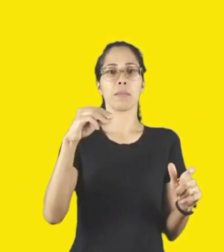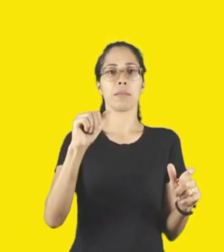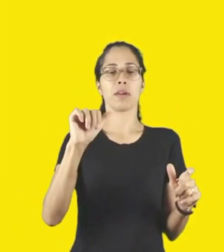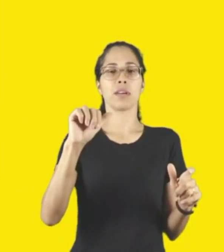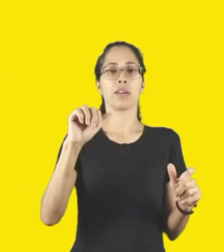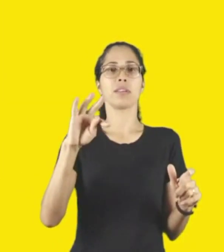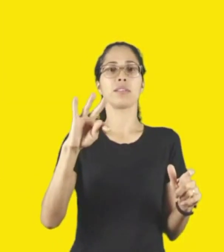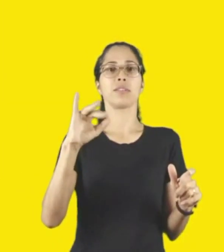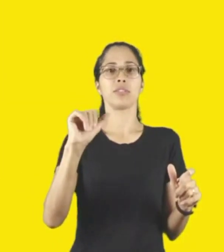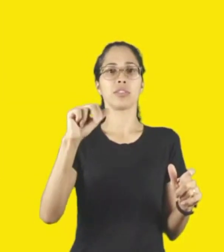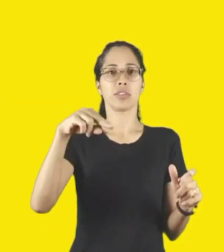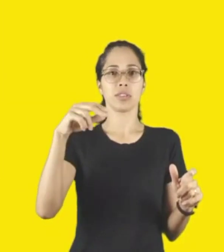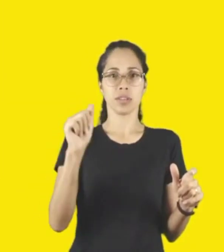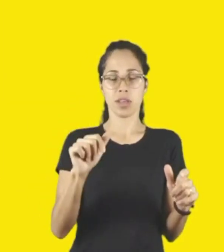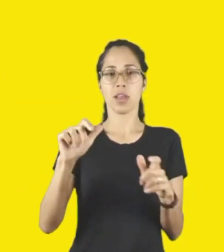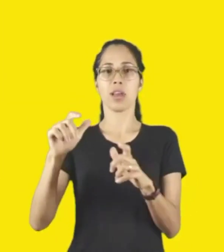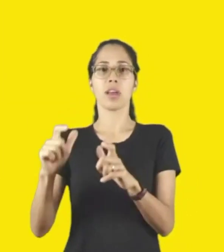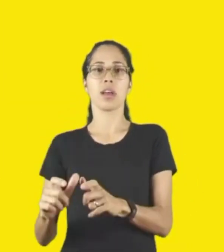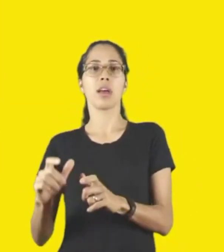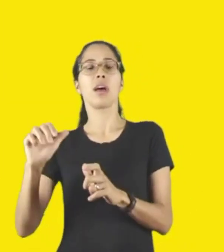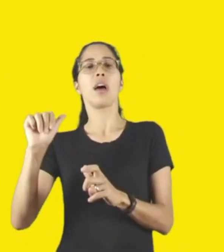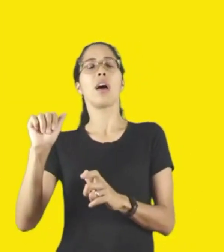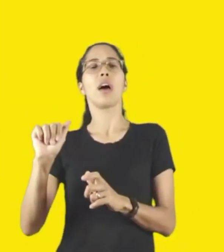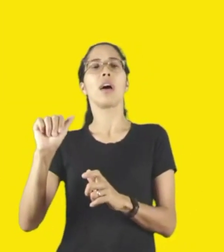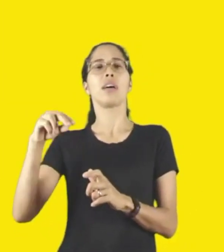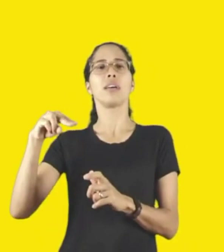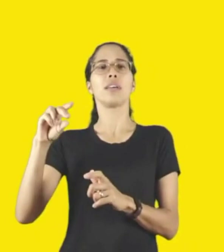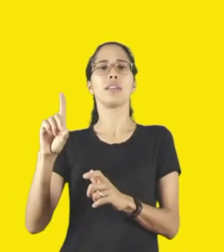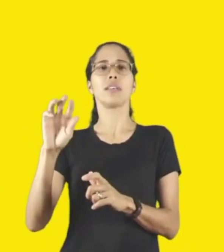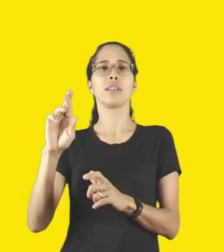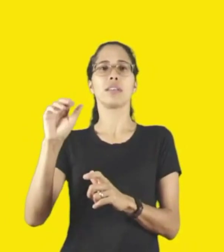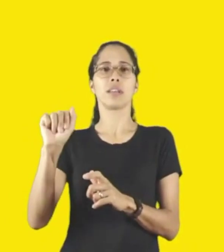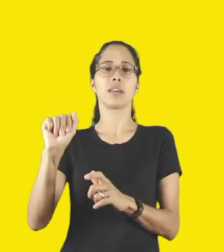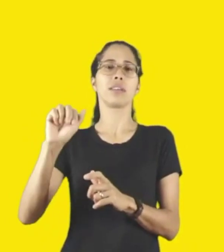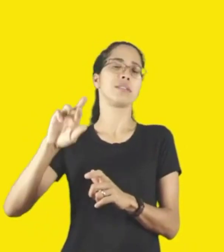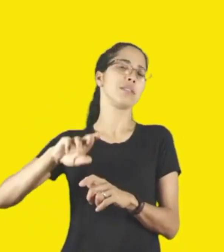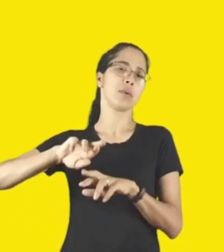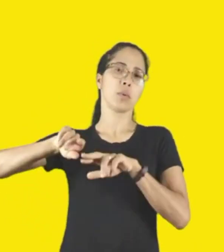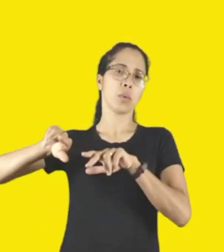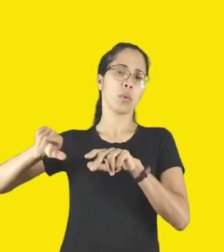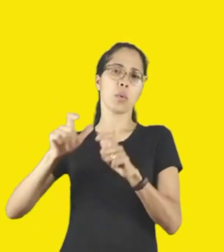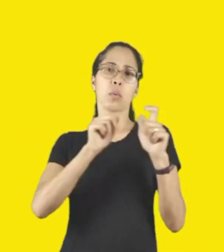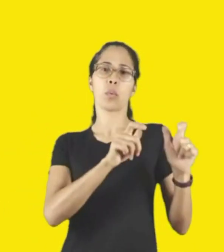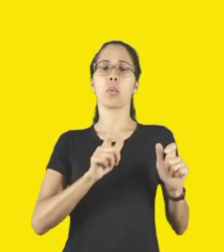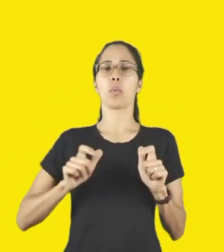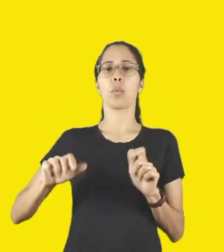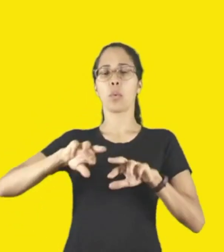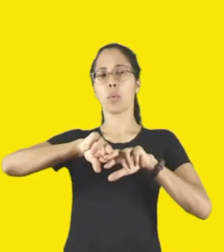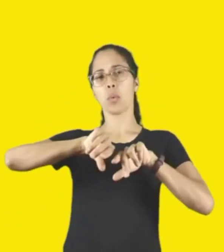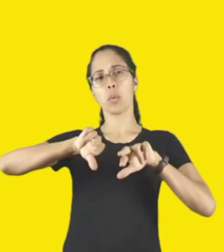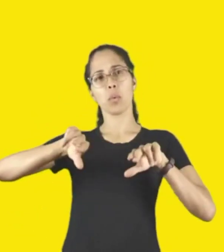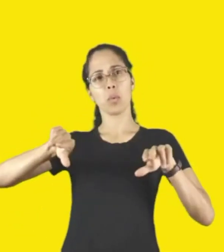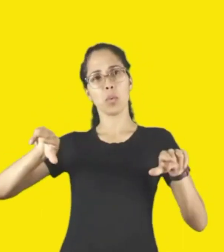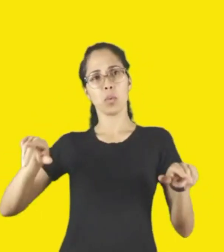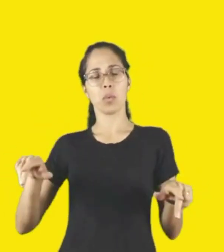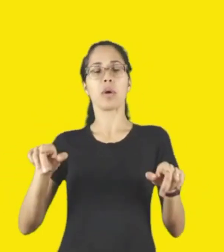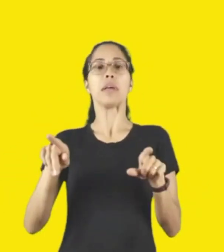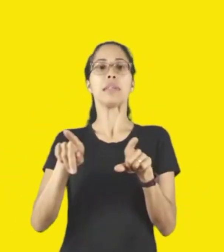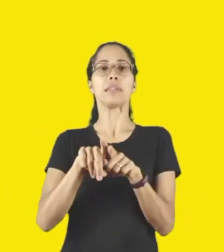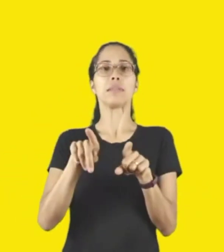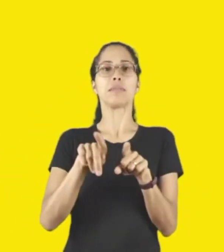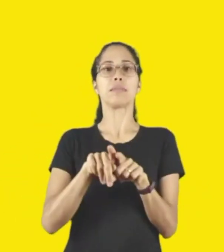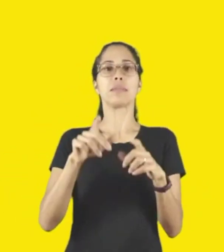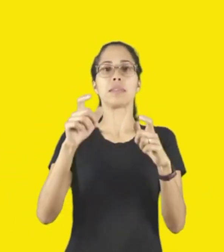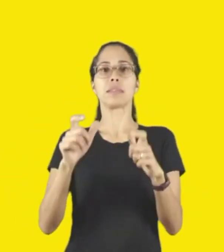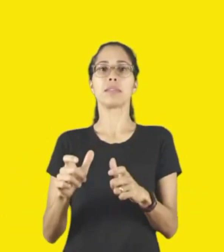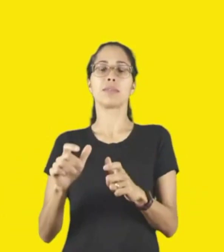Arastatuba, Arastoiaba da Serra, Assis, Bebedouro, Bom Jesus dos Perdões, Botucatu, Brotas,